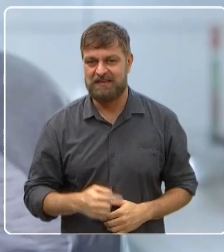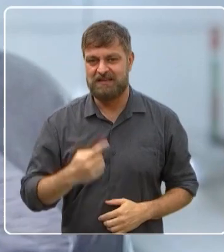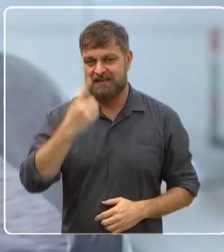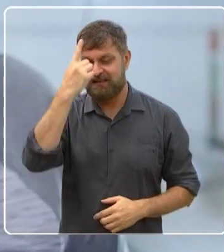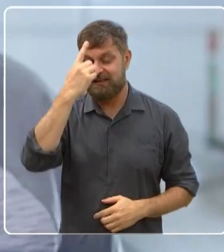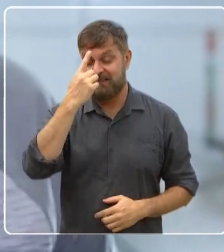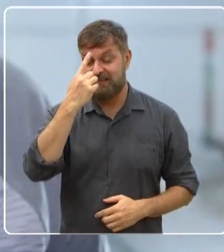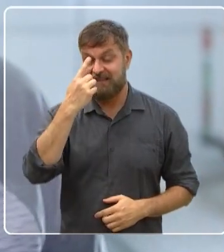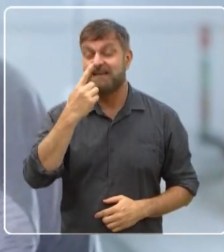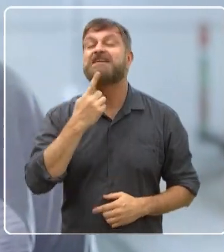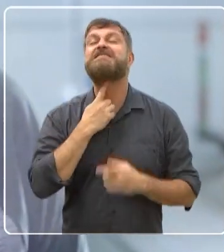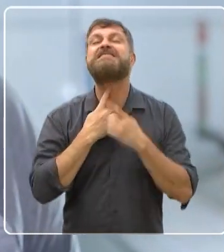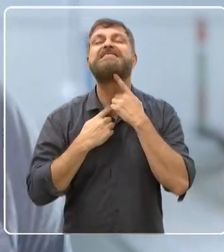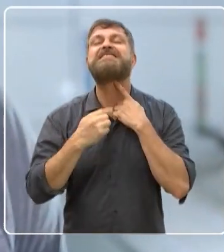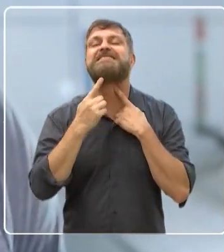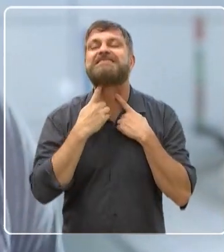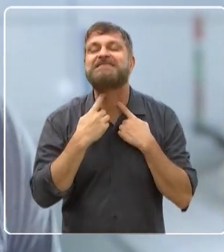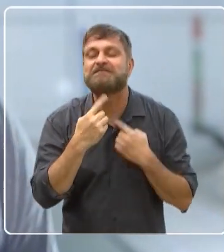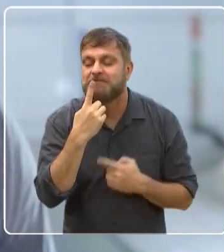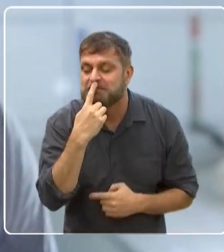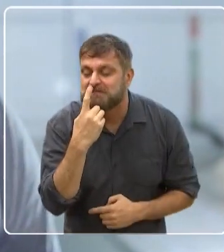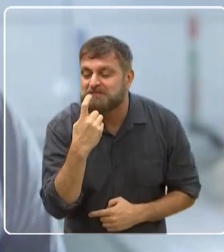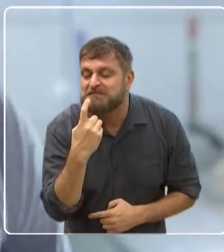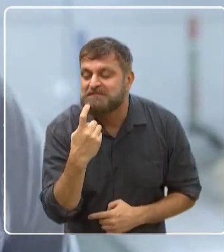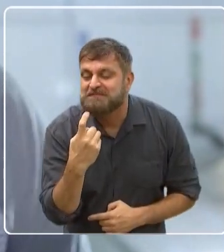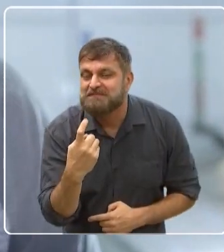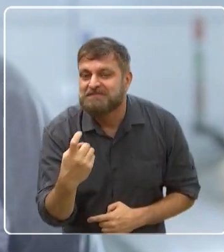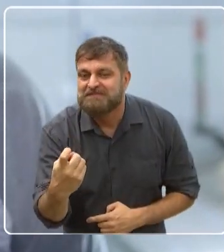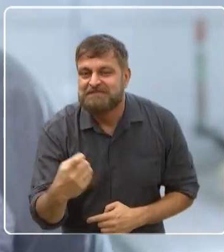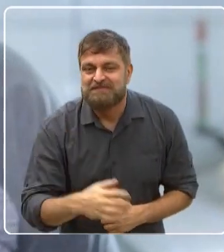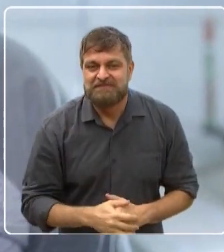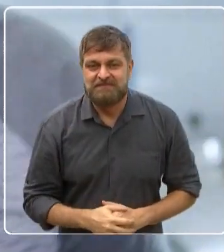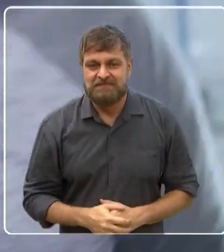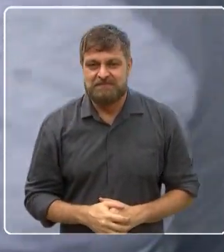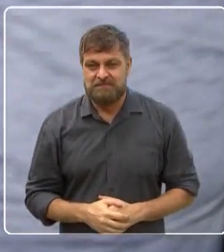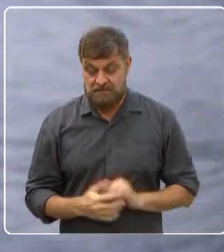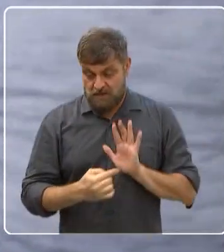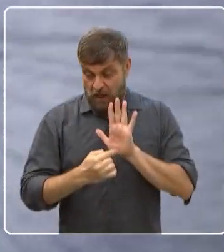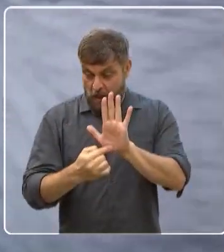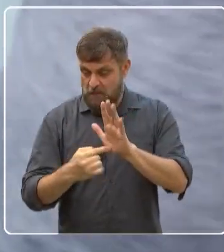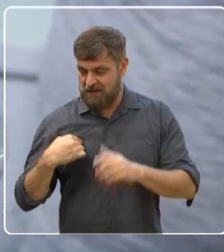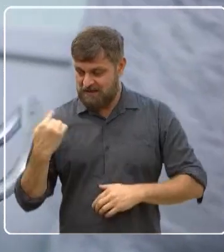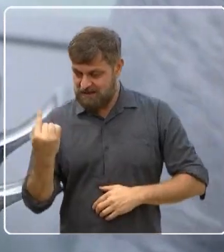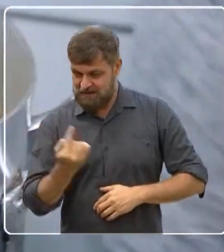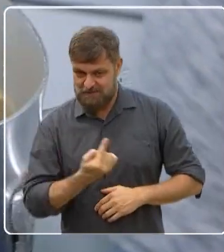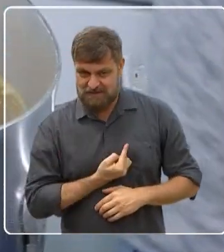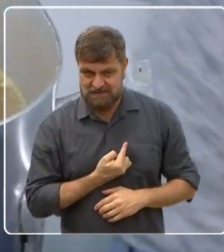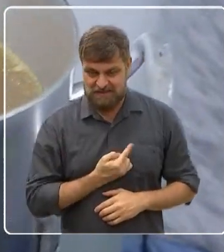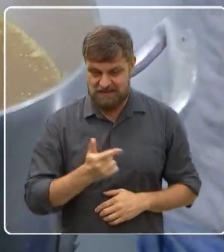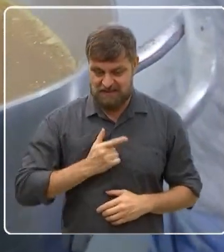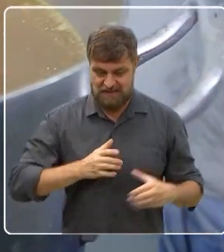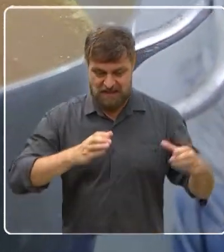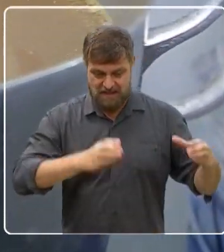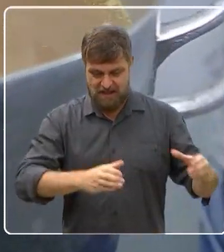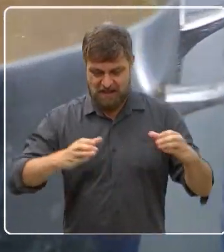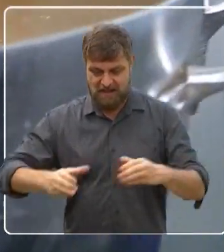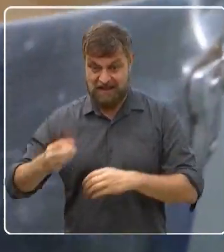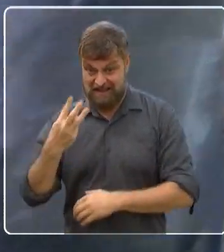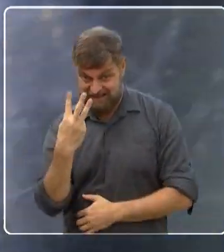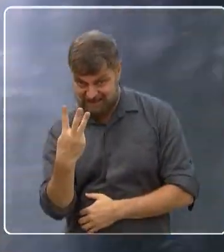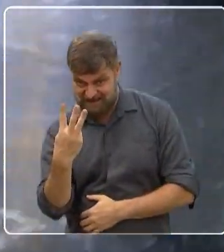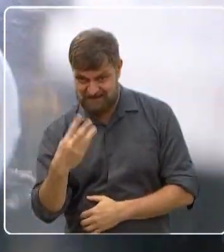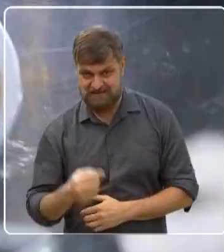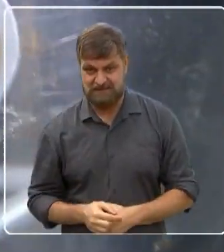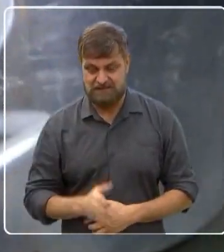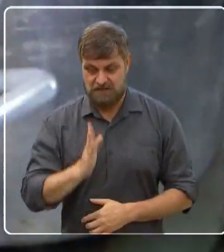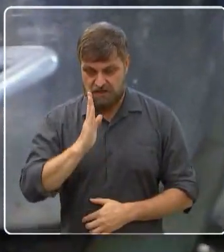já tô sentindo o cheiro aqui. É, o cheiro aqui vai longe. Então mostra pra gente. São 3 panelas? São 3 panelas, né?